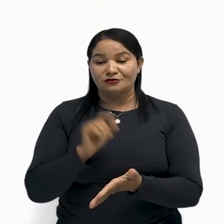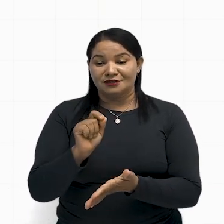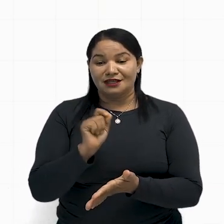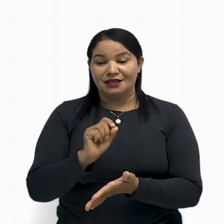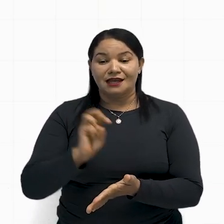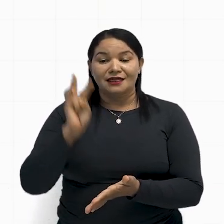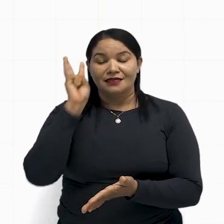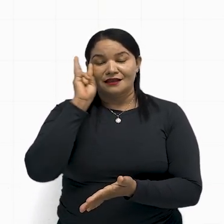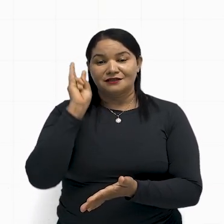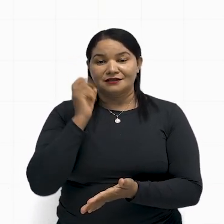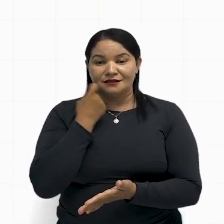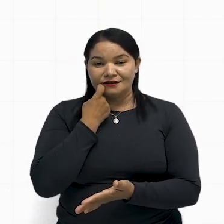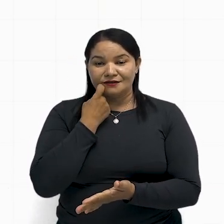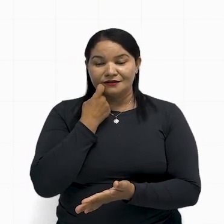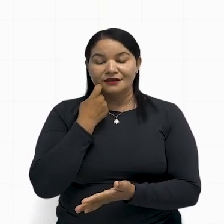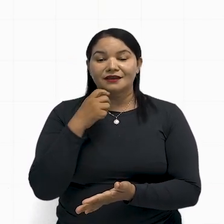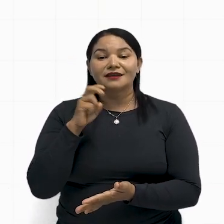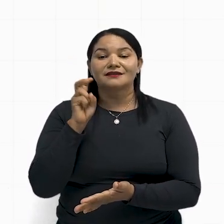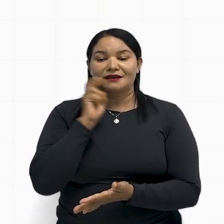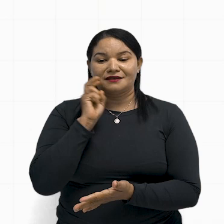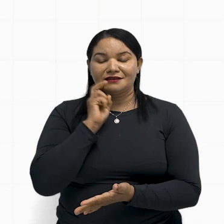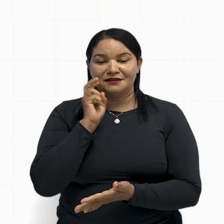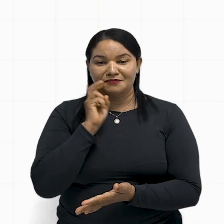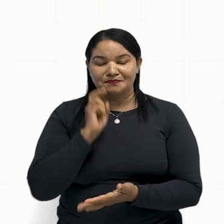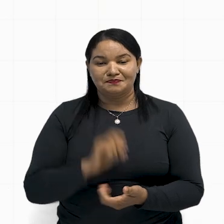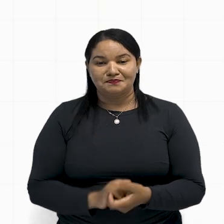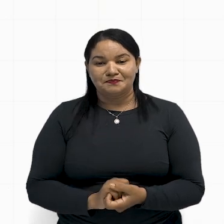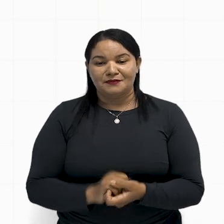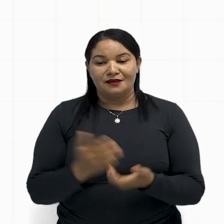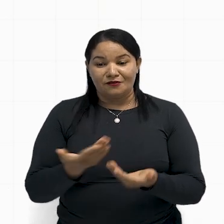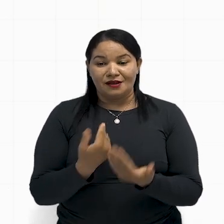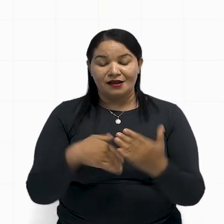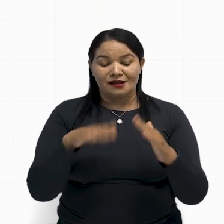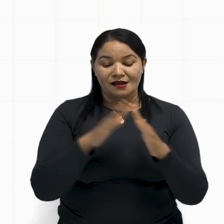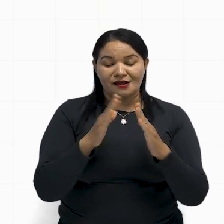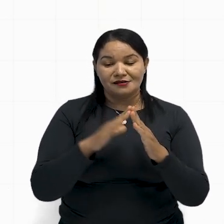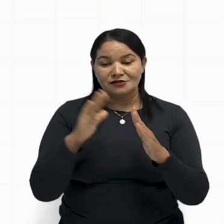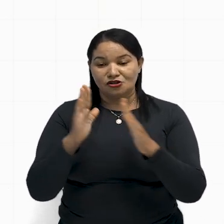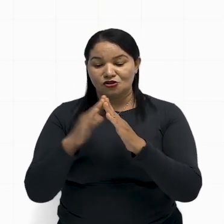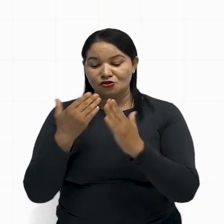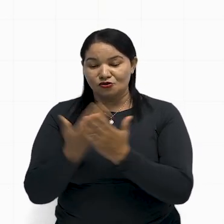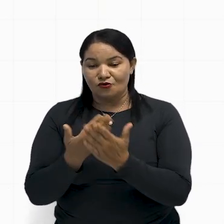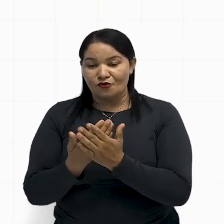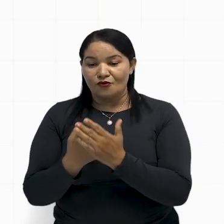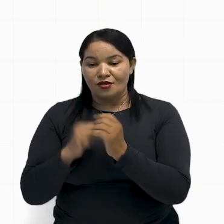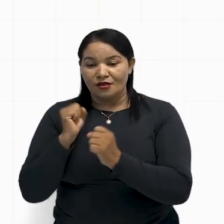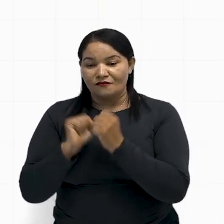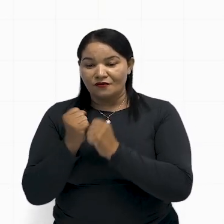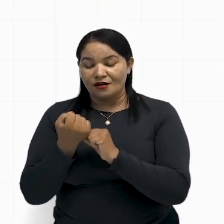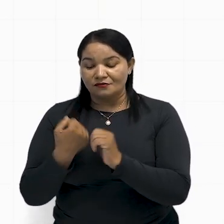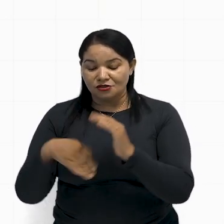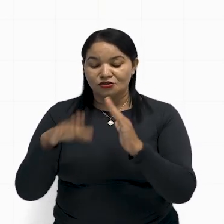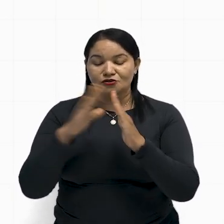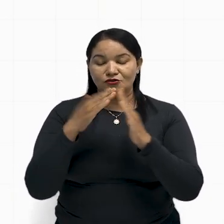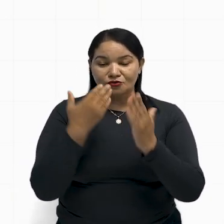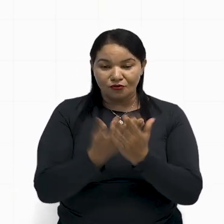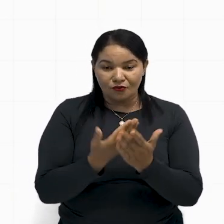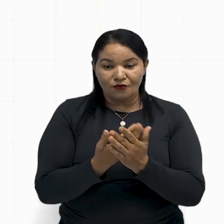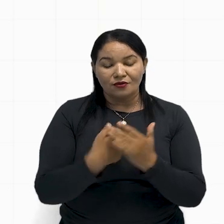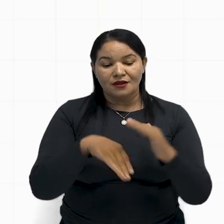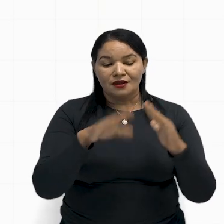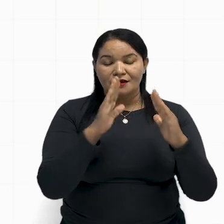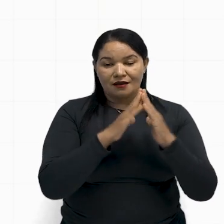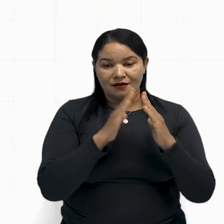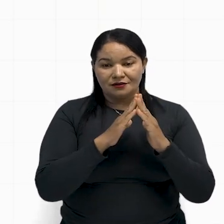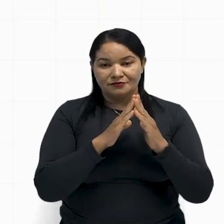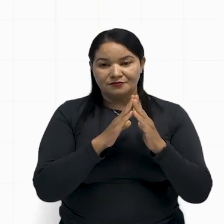Então, na terça e quinta, o trajeto dele é casa, escola, fábrica, escola e casa. Então, vamos